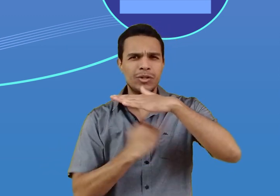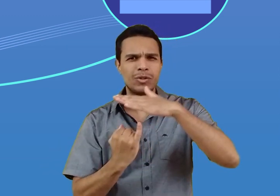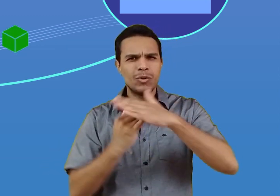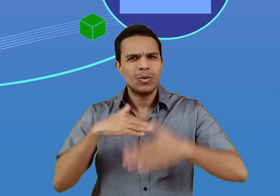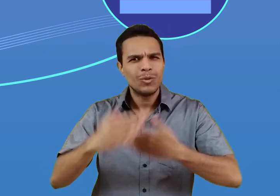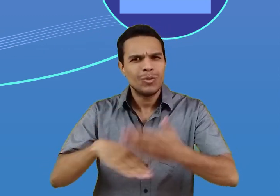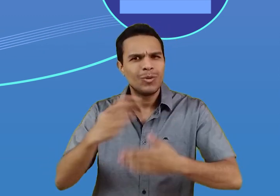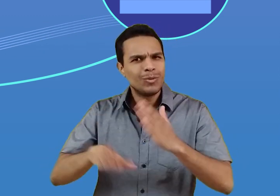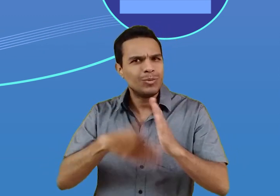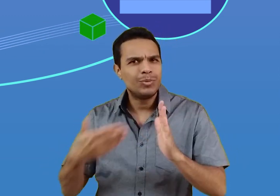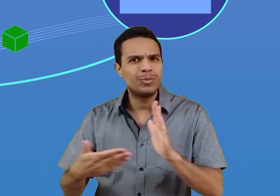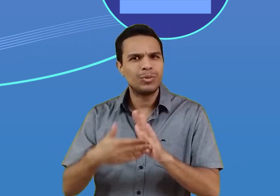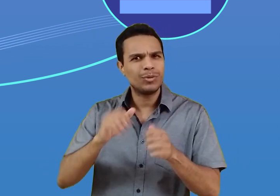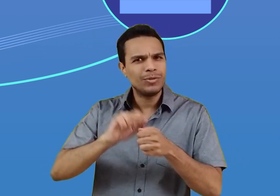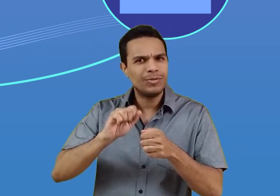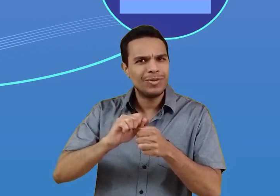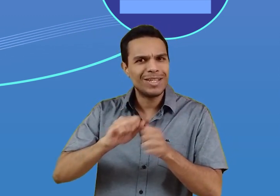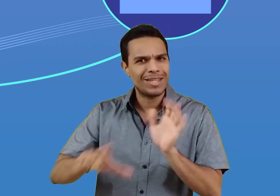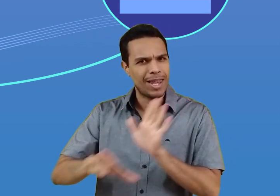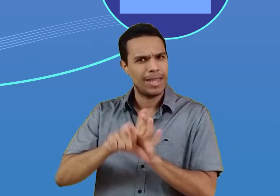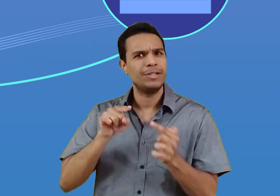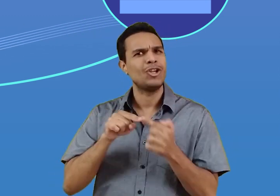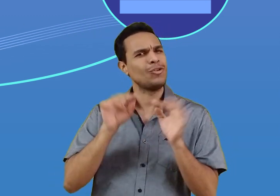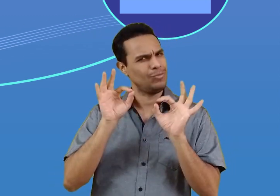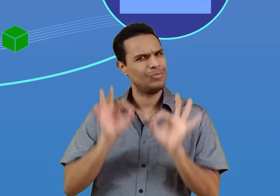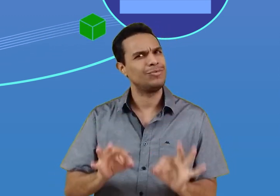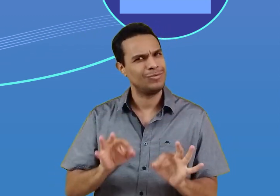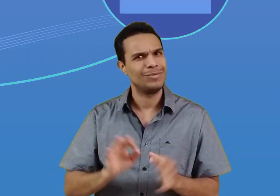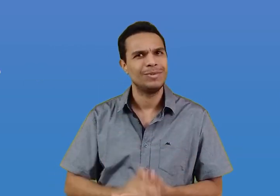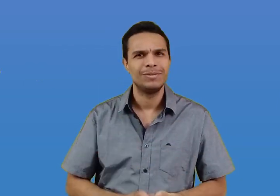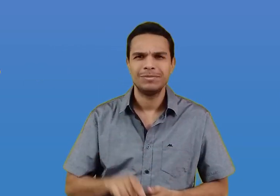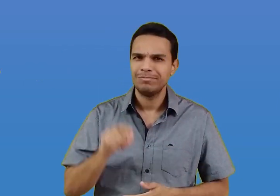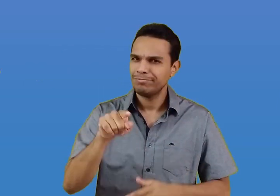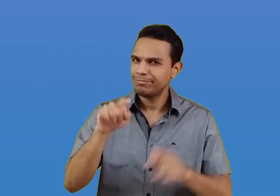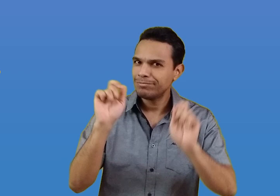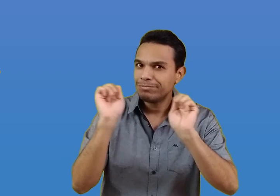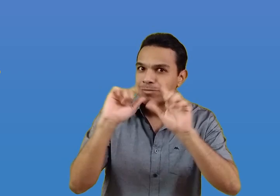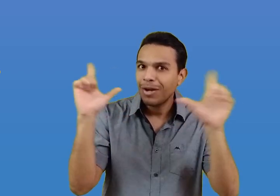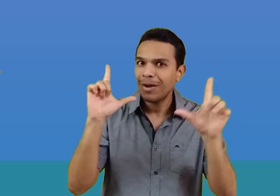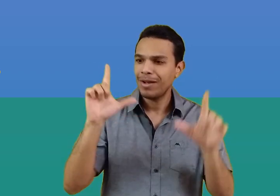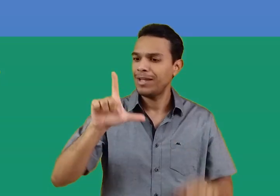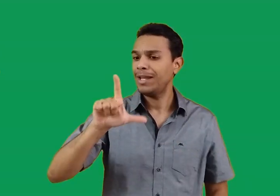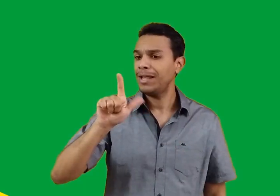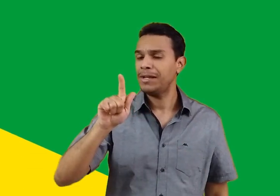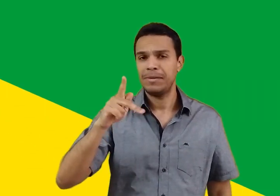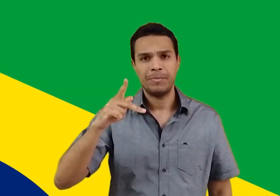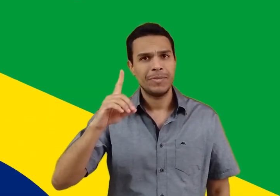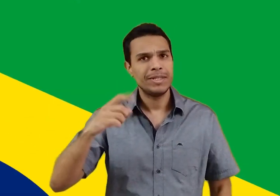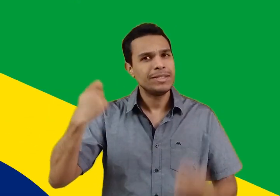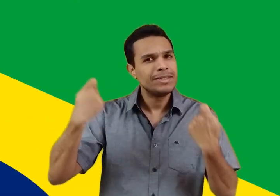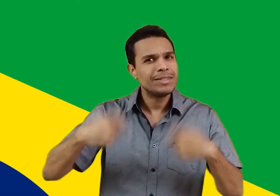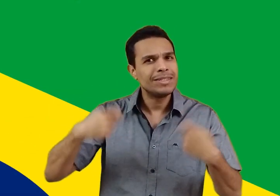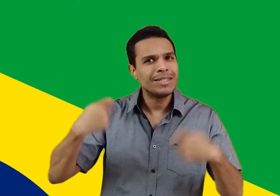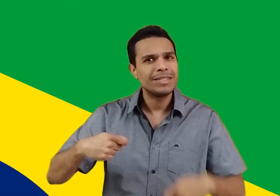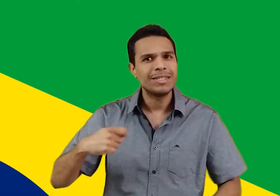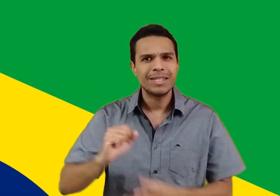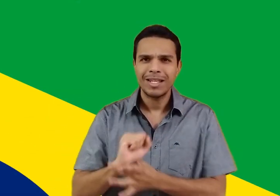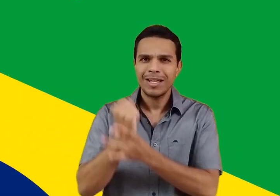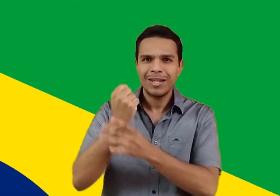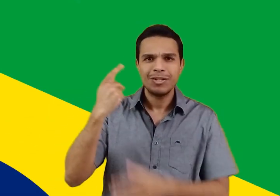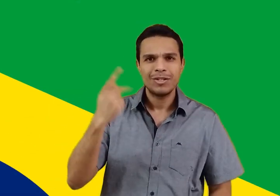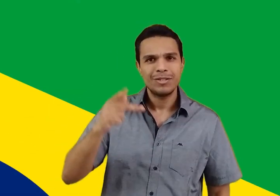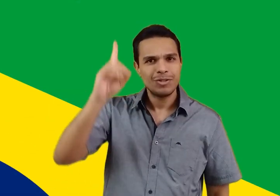legalidade de todos os procedimentos realizados pela instituição. Fique ligado, a LGPD é necessária para